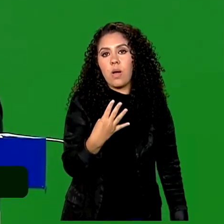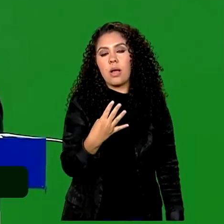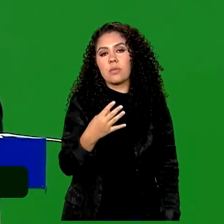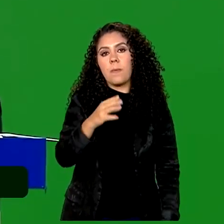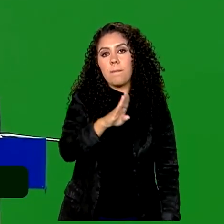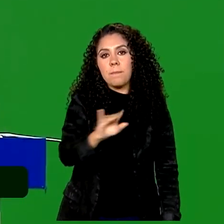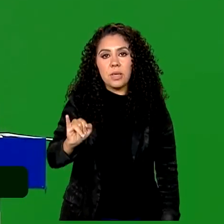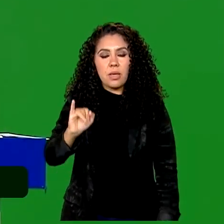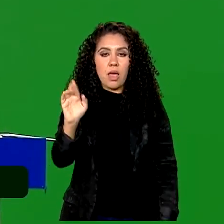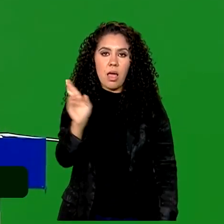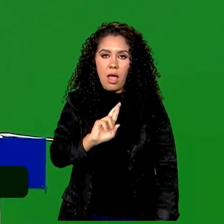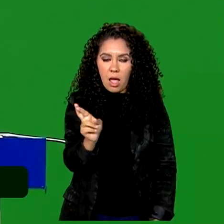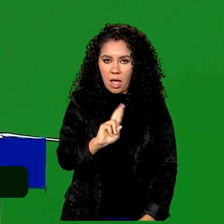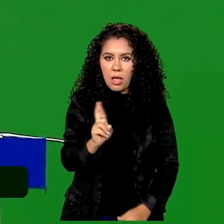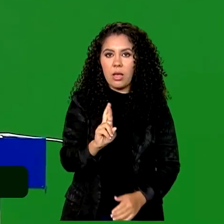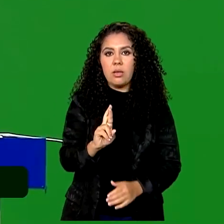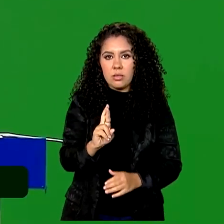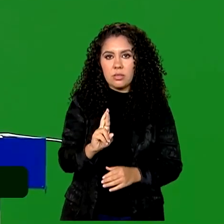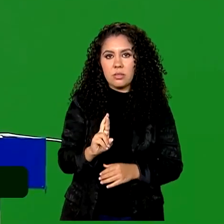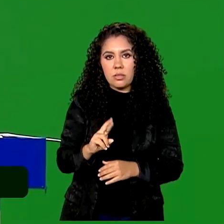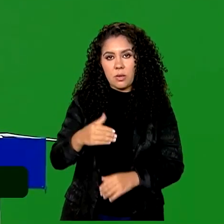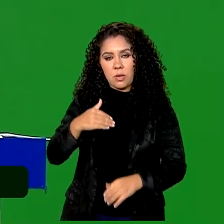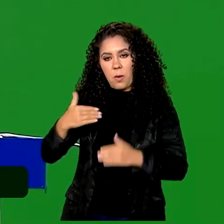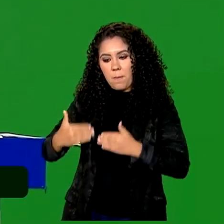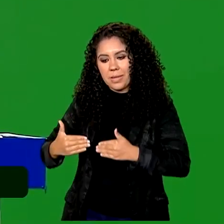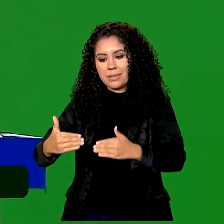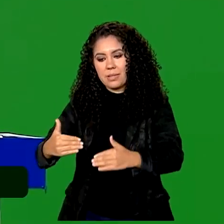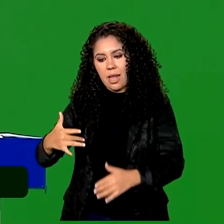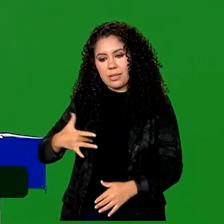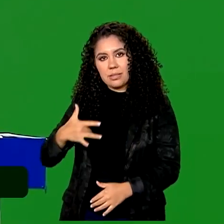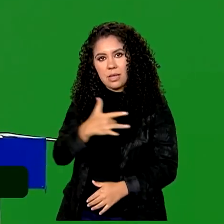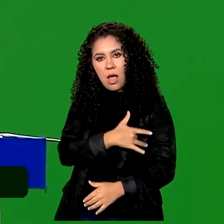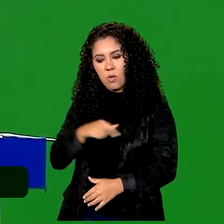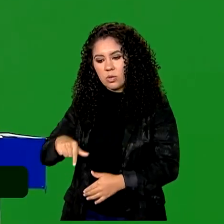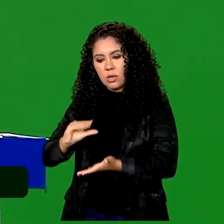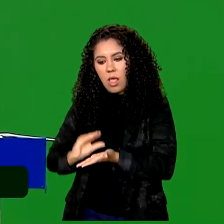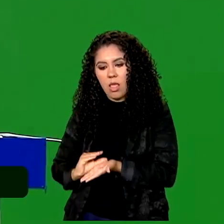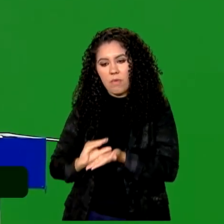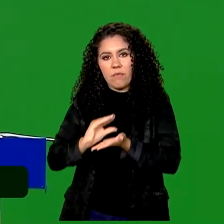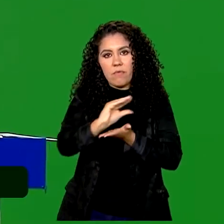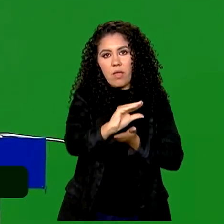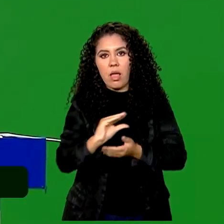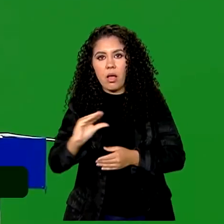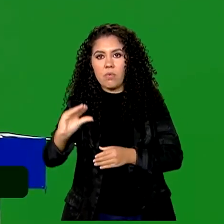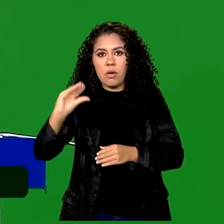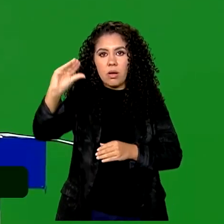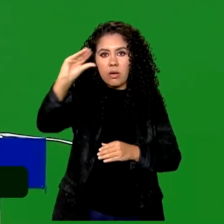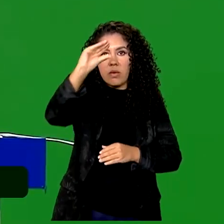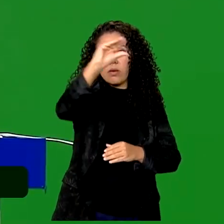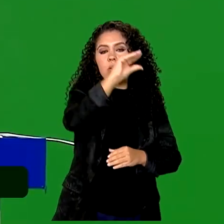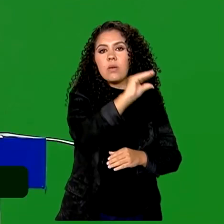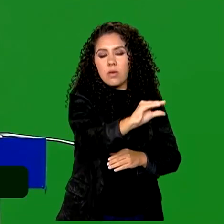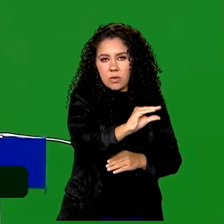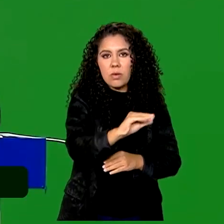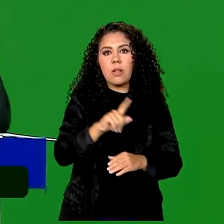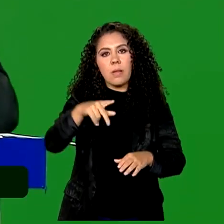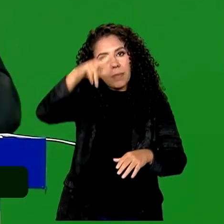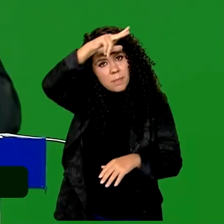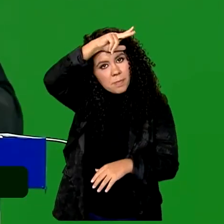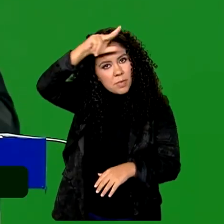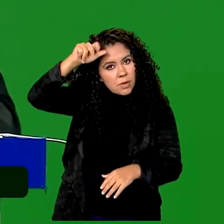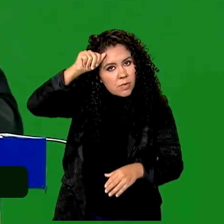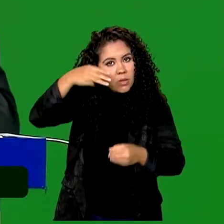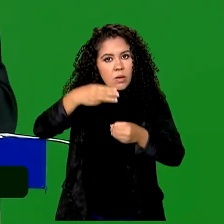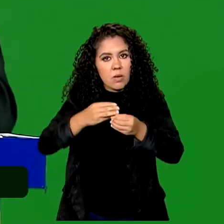milhões, até repassado pelo Ministério da Saúde. O recurso começa a entrar na conta das prefeituras